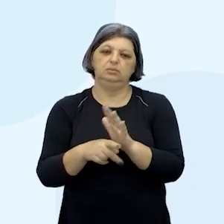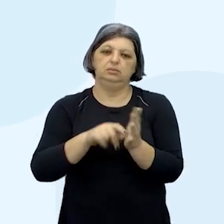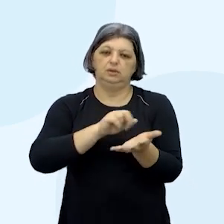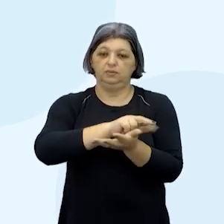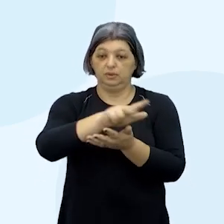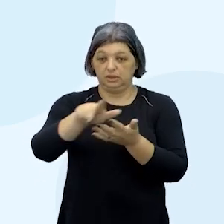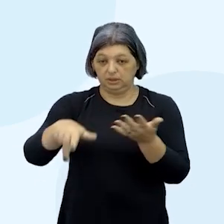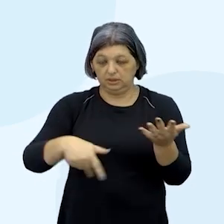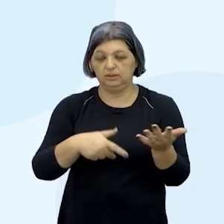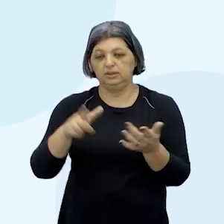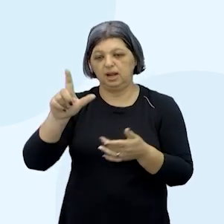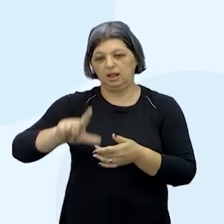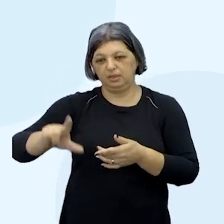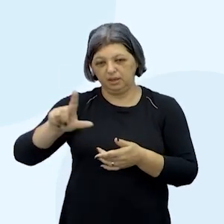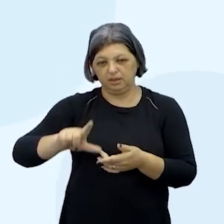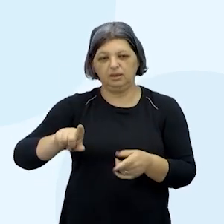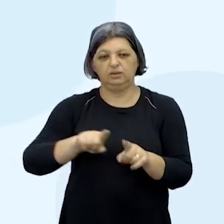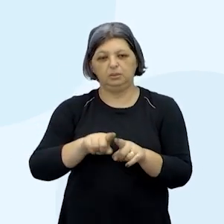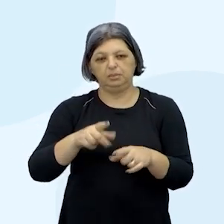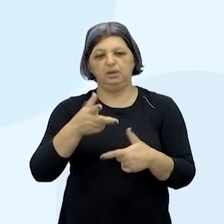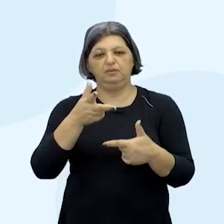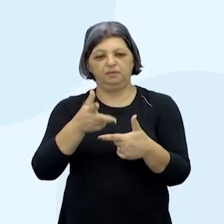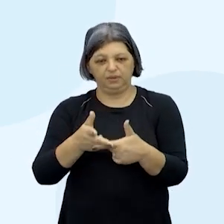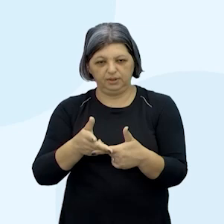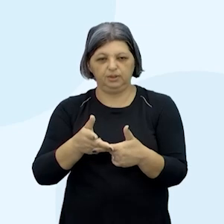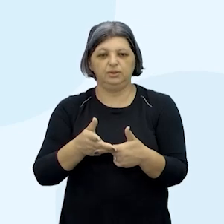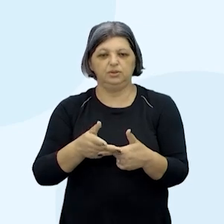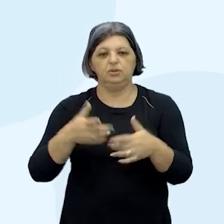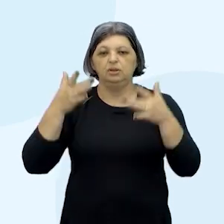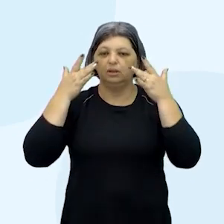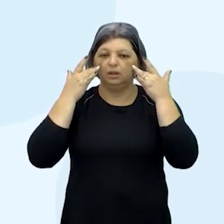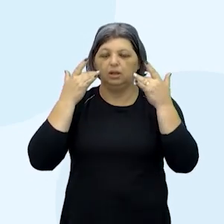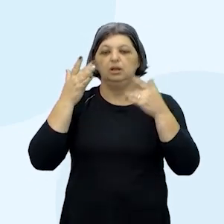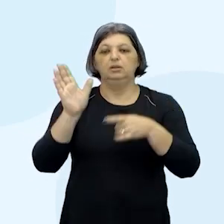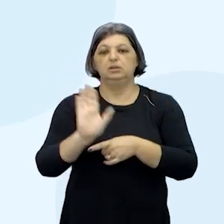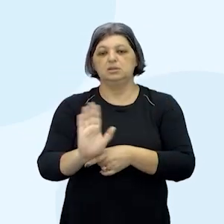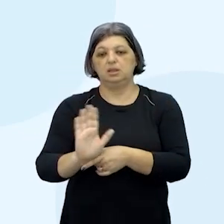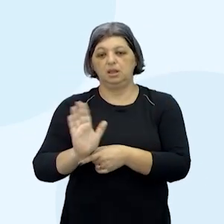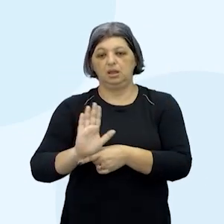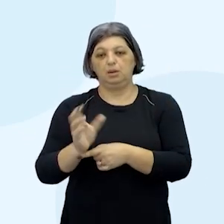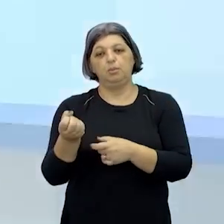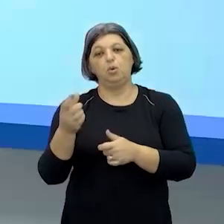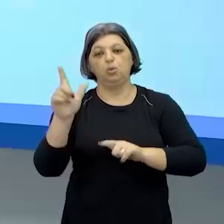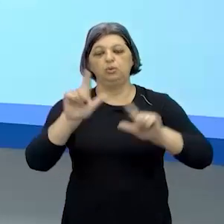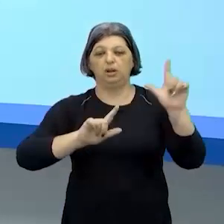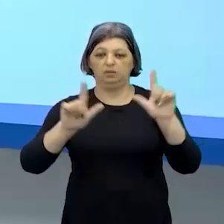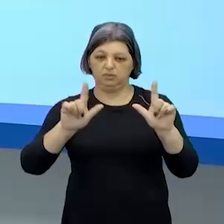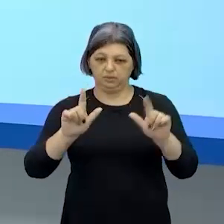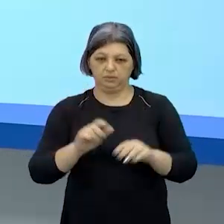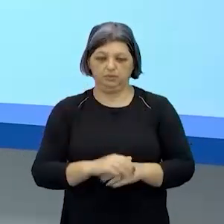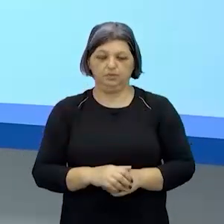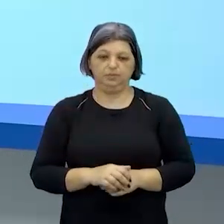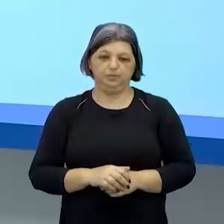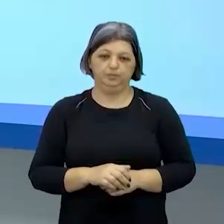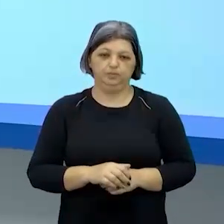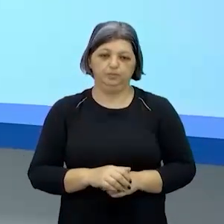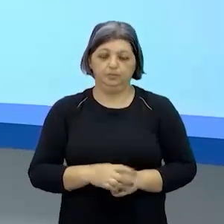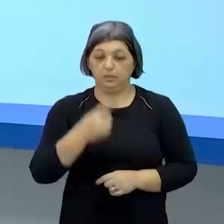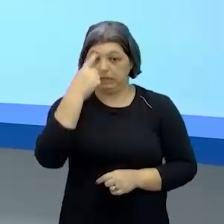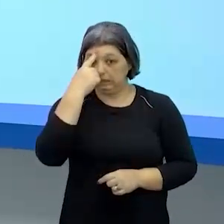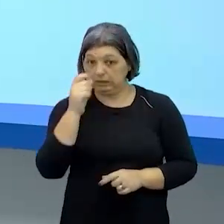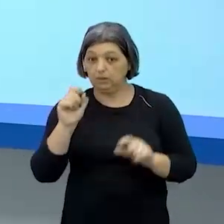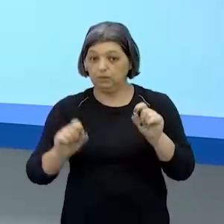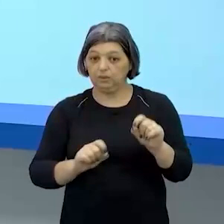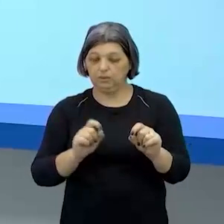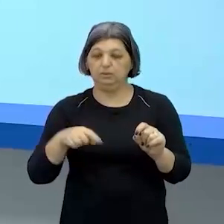a professora taiana hoje ver vídeos de representação teatral cinema ou televisão então qual que é a ideia que a gente escolha um personagem de